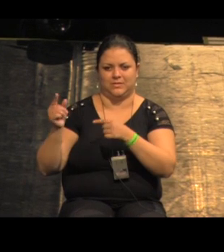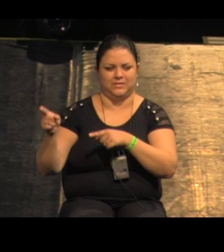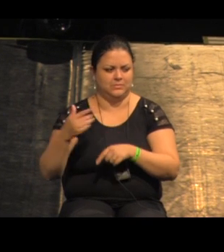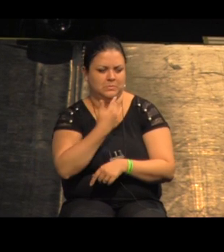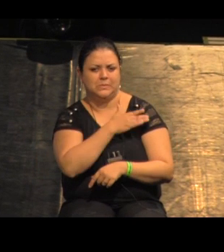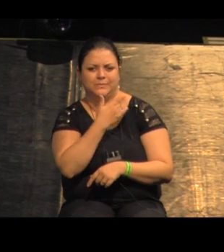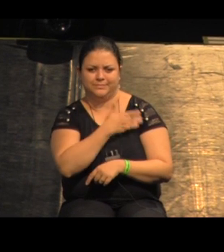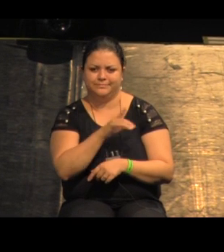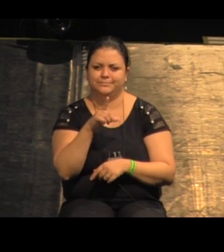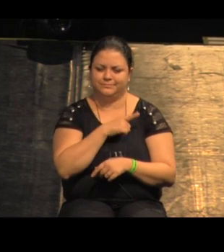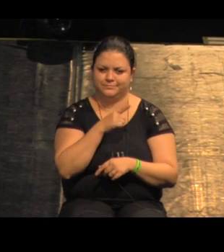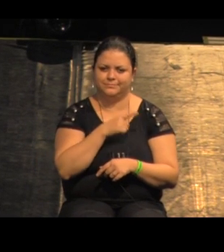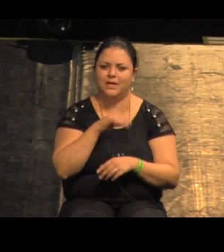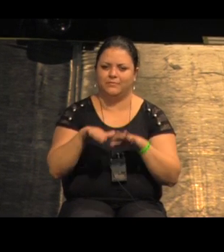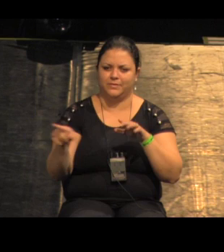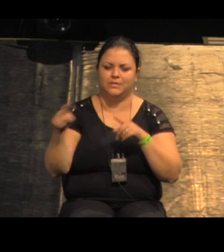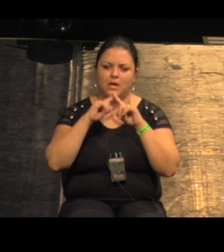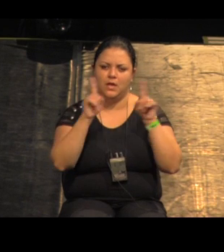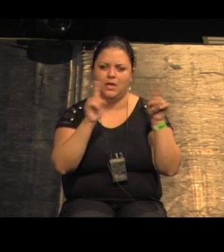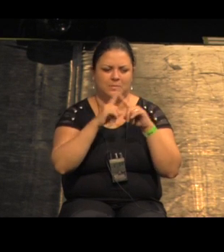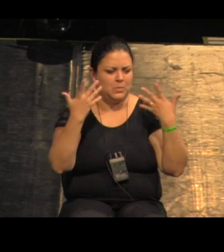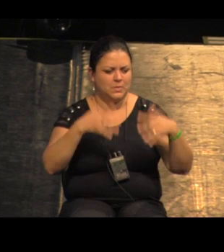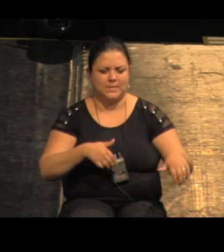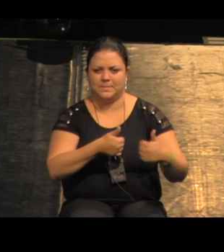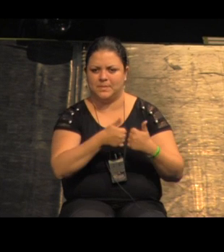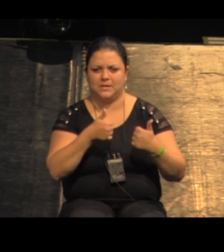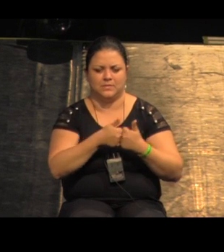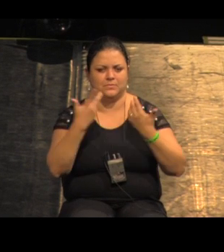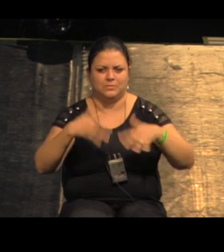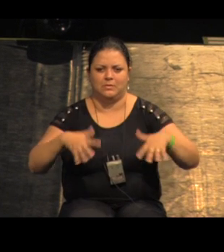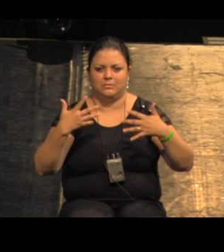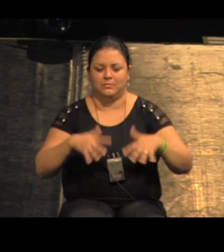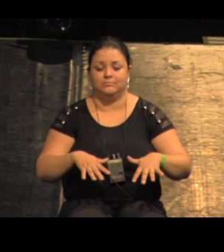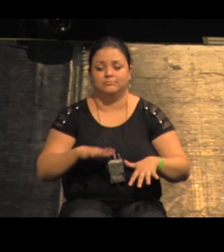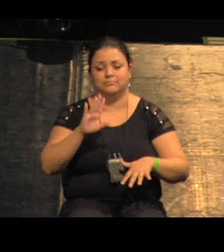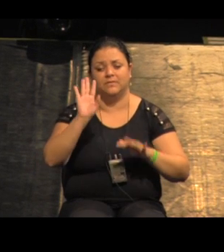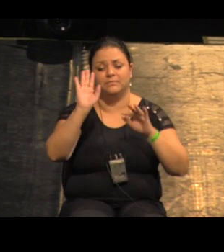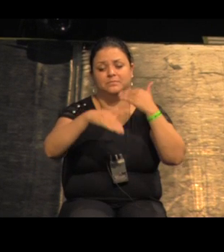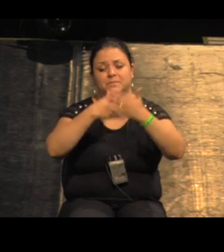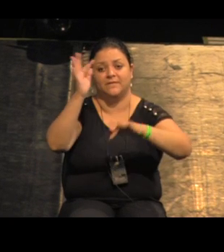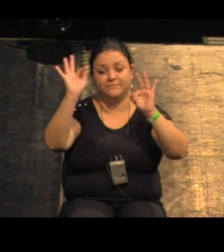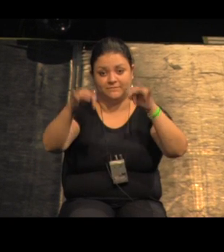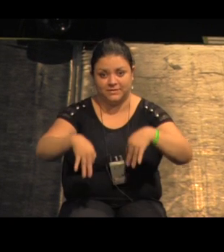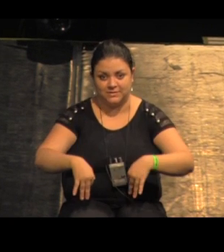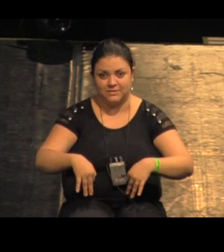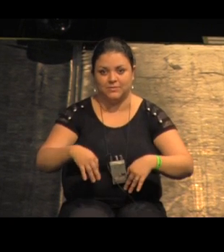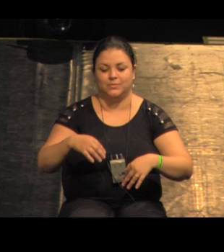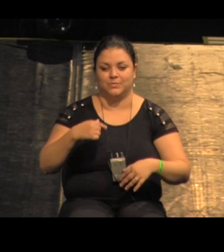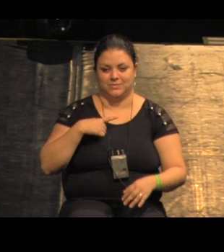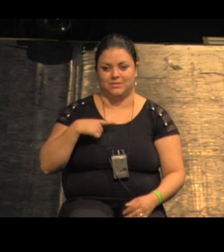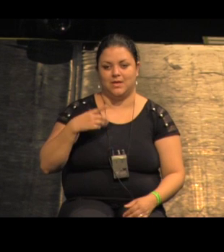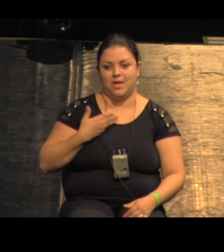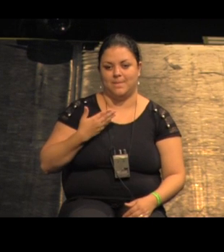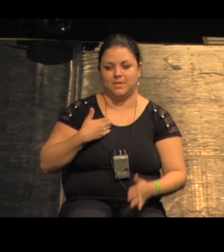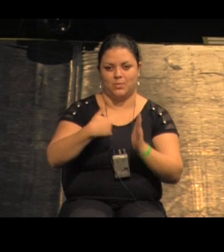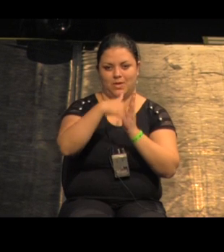resistiu muito a fazer parte do programa integração mas ao final graças a um artista plástico que eu vou mostrar